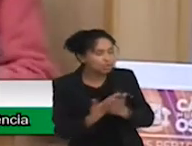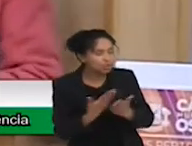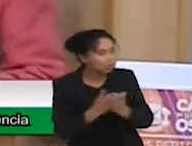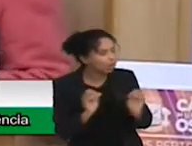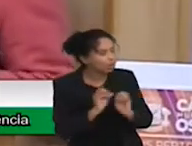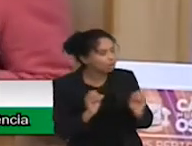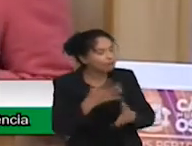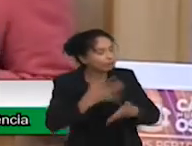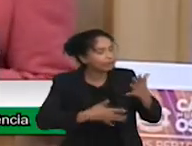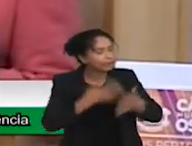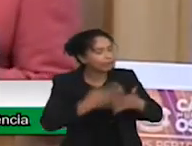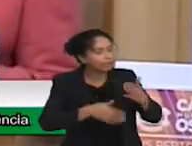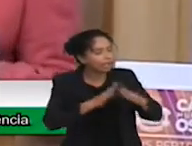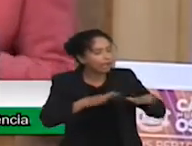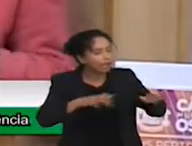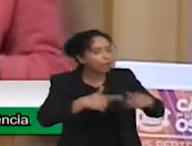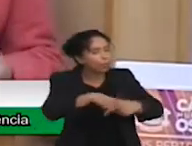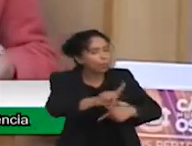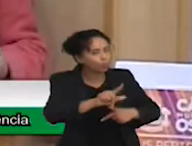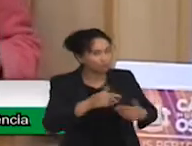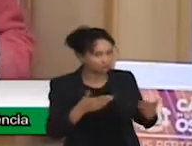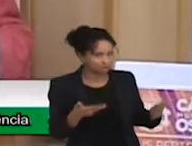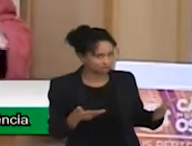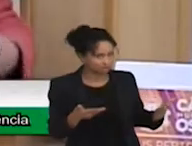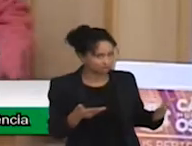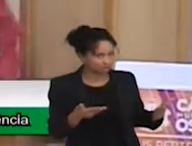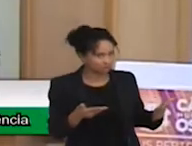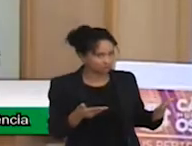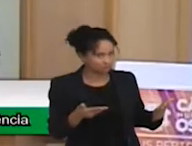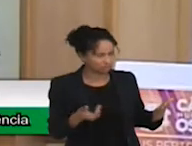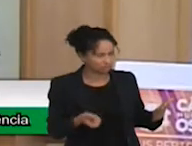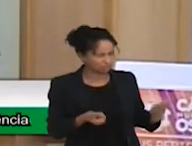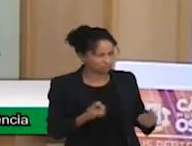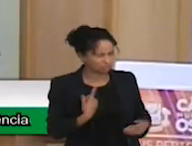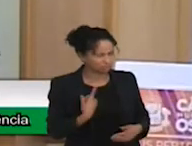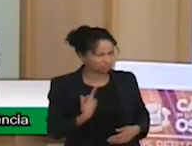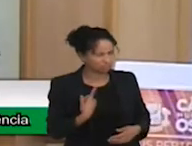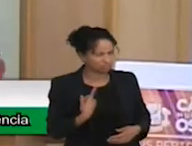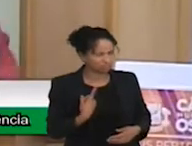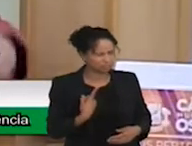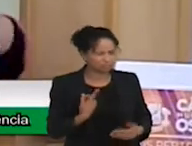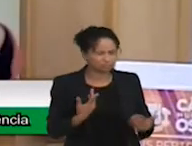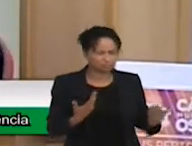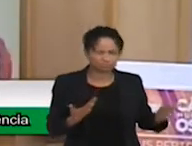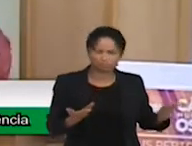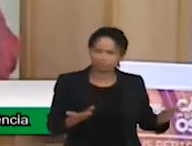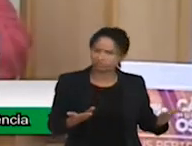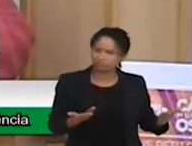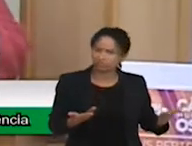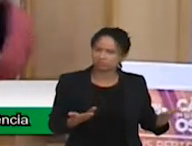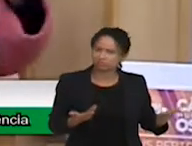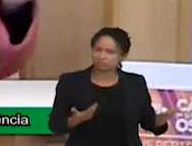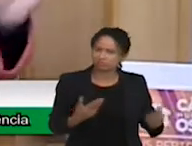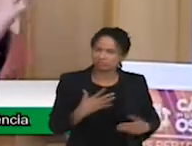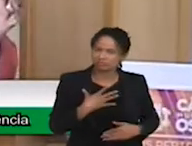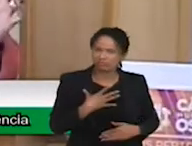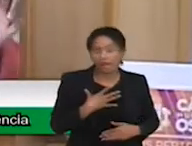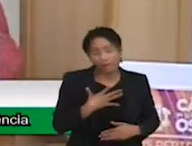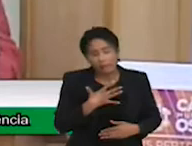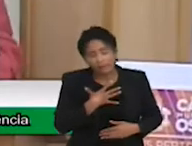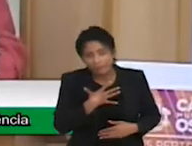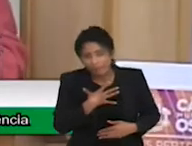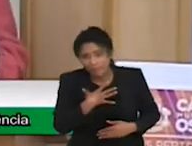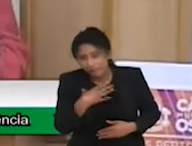andamento de aplicar a prova. Então, ela não participa. A minha filha está no terceiro